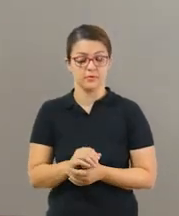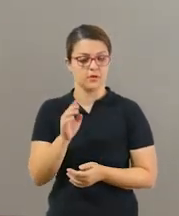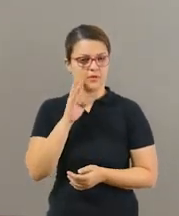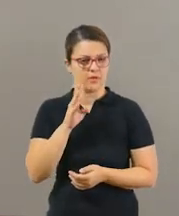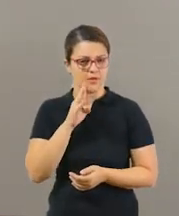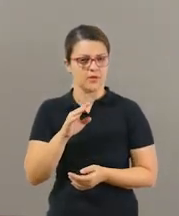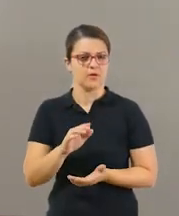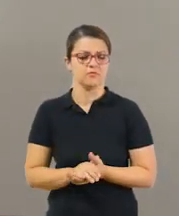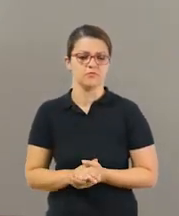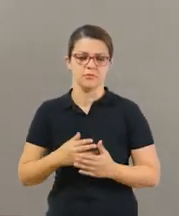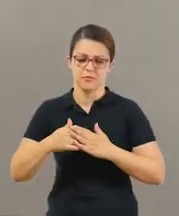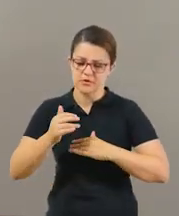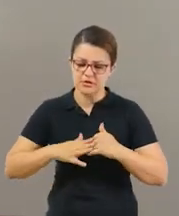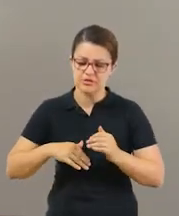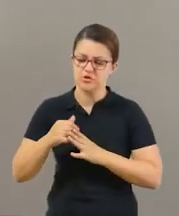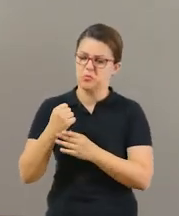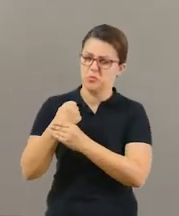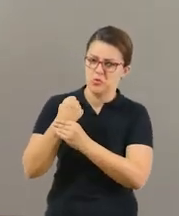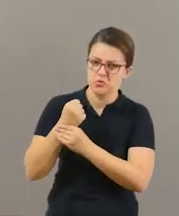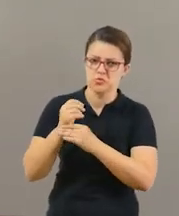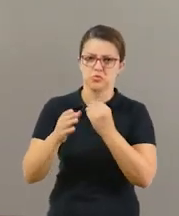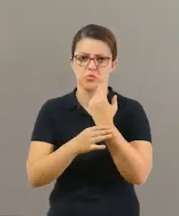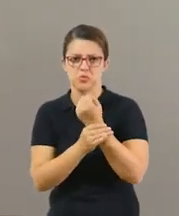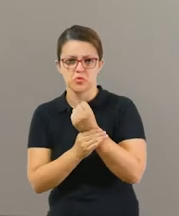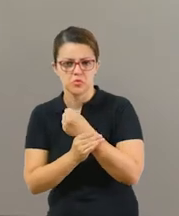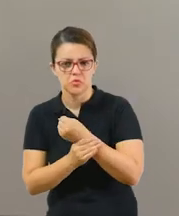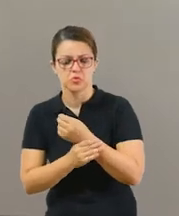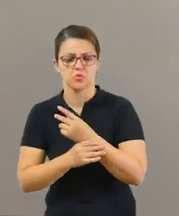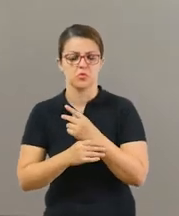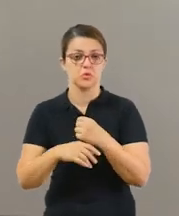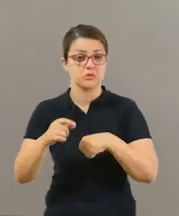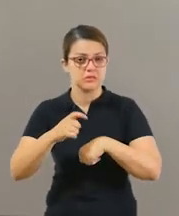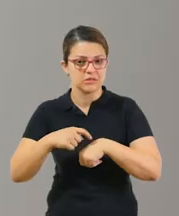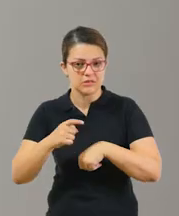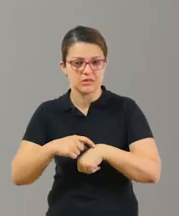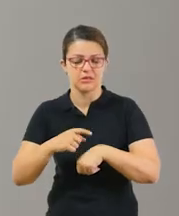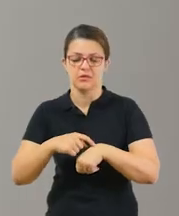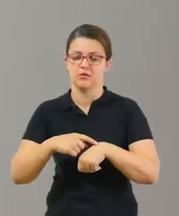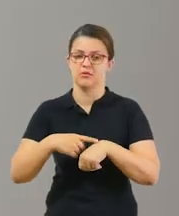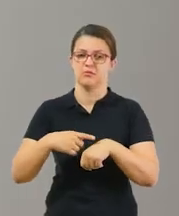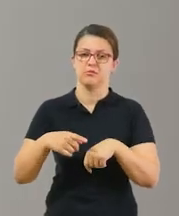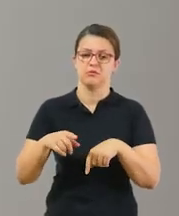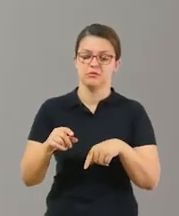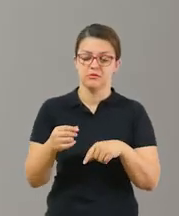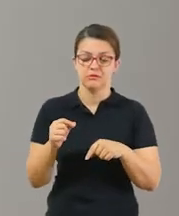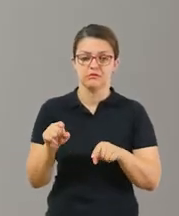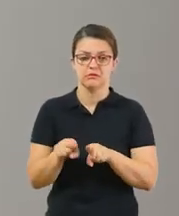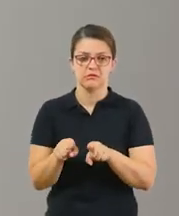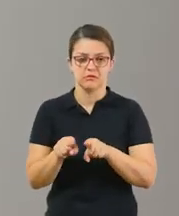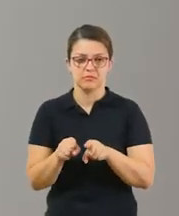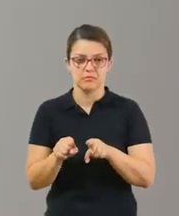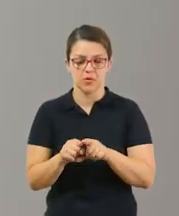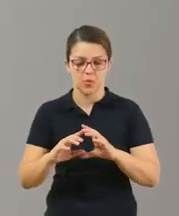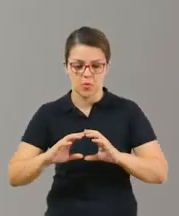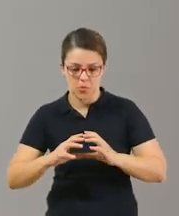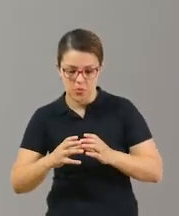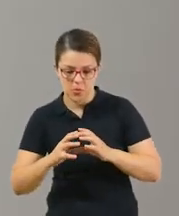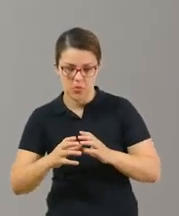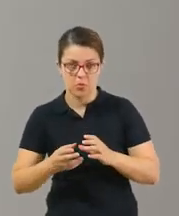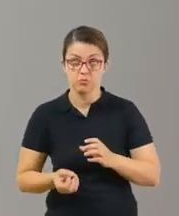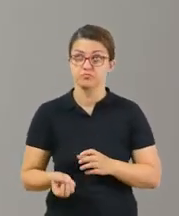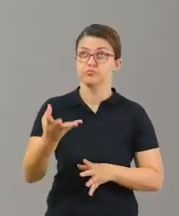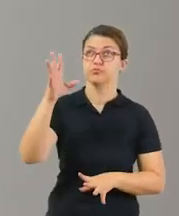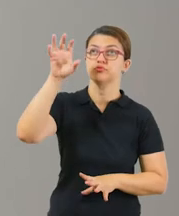bacana, porque ela treina a coordenação motora também, óculo manual, tempo de reação, e apresentar domínio na manipulação de diferentes